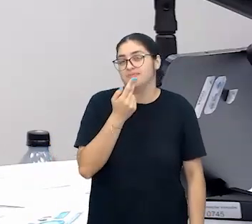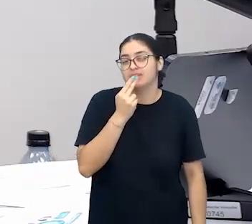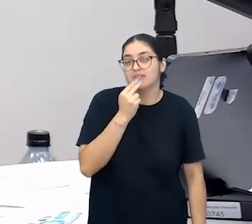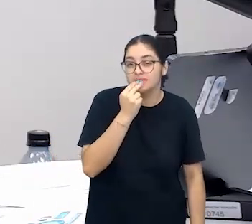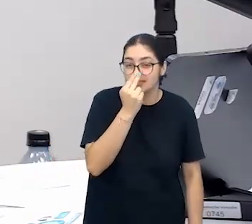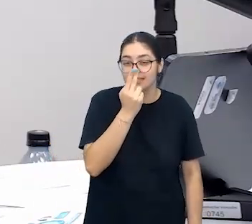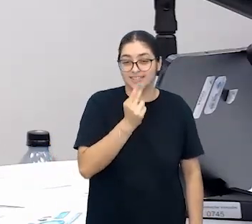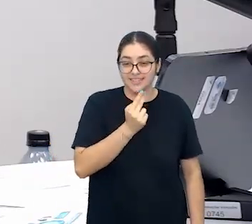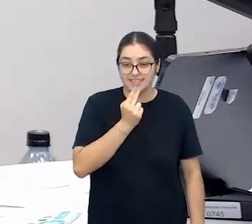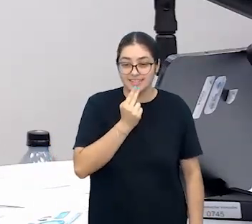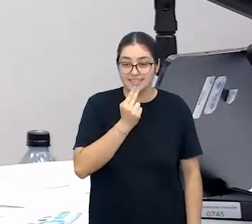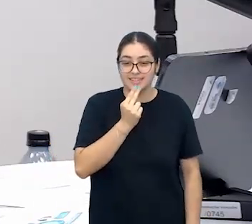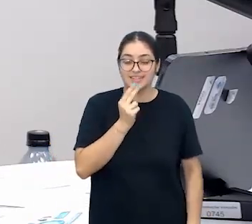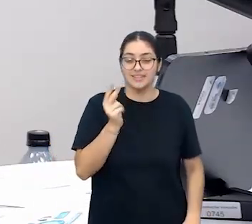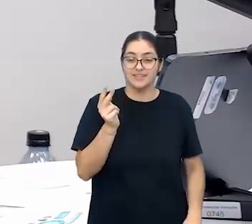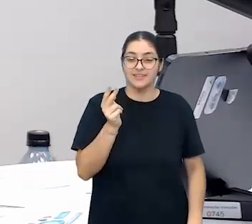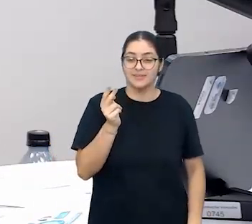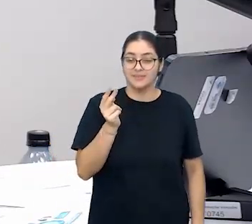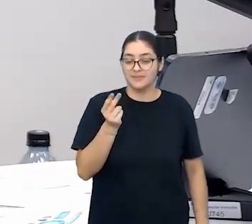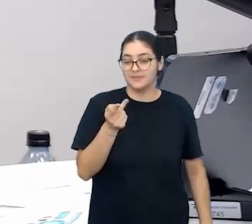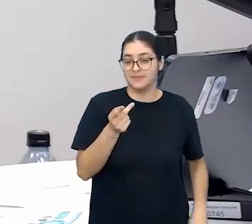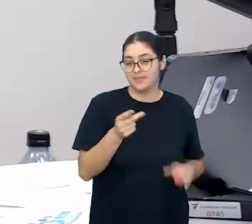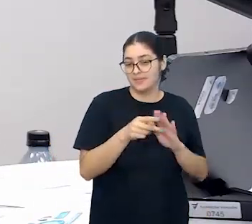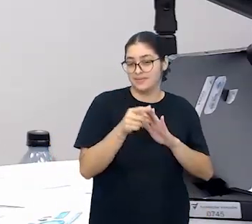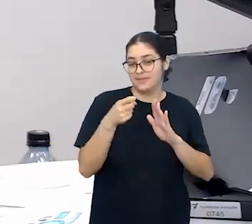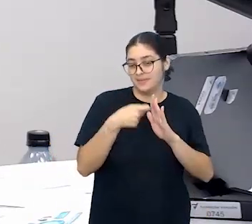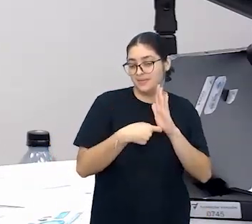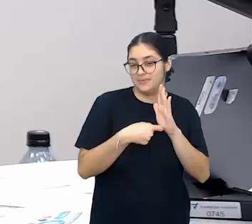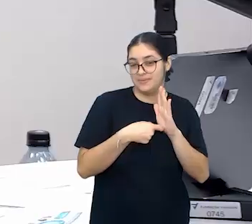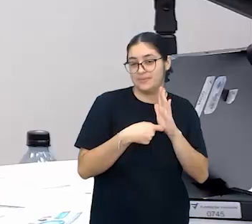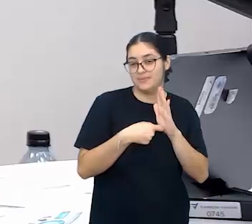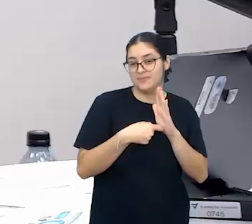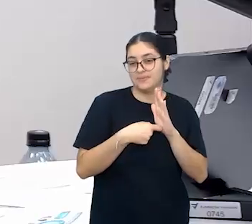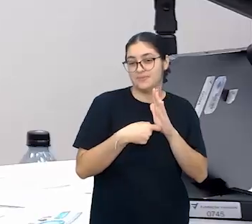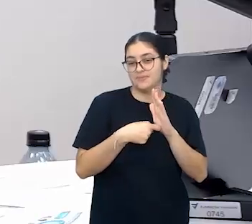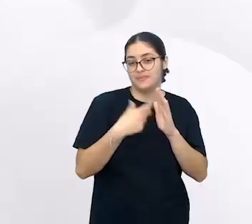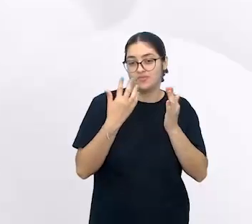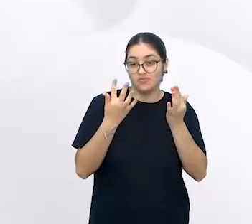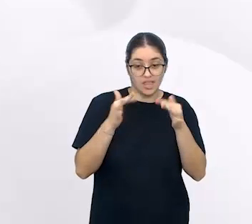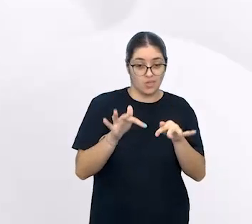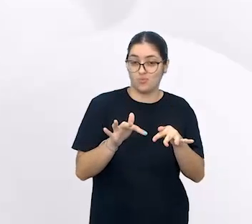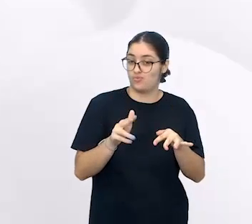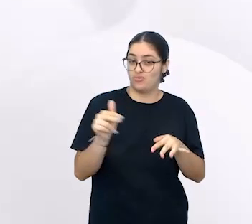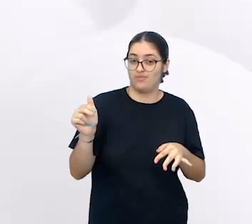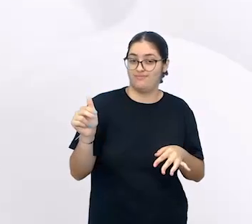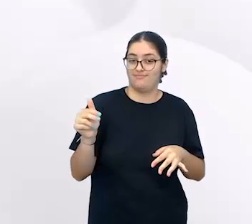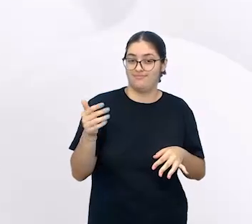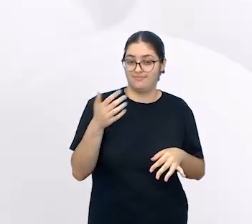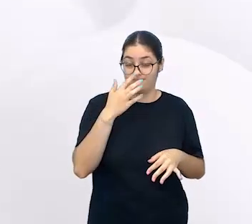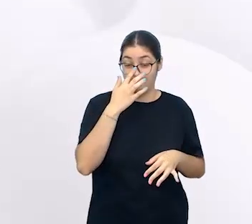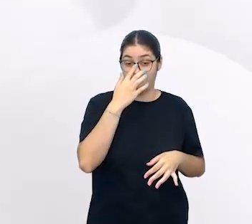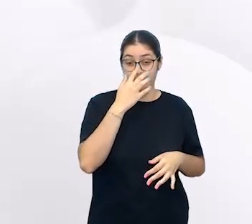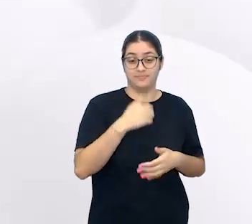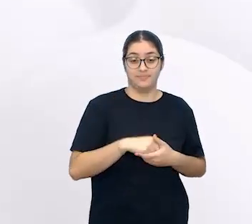o texto O Medo da Eternidade, que está no slide, né?